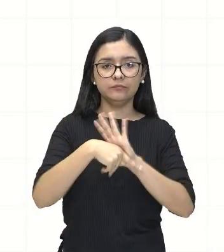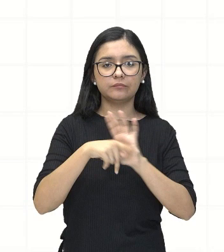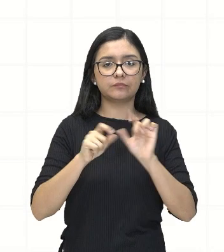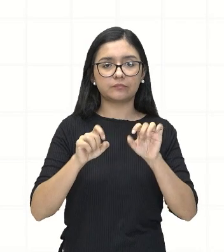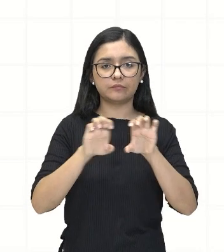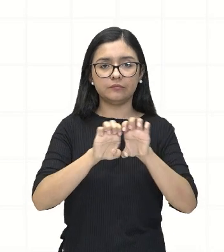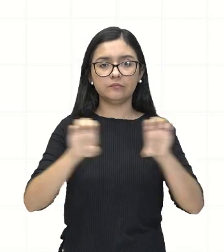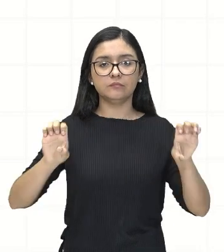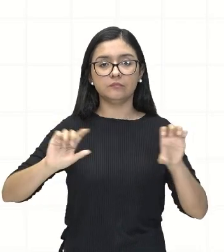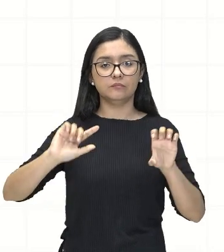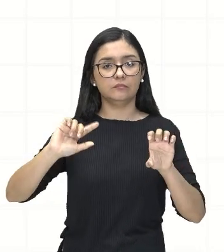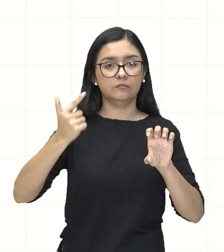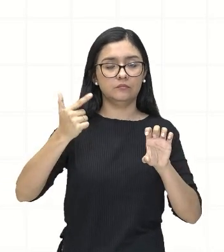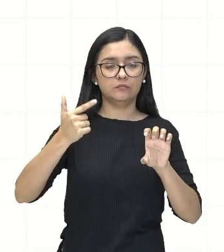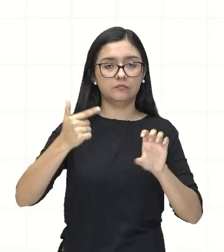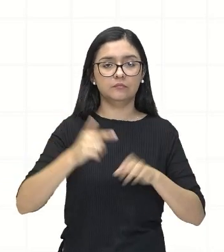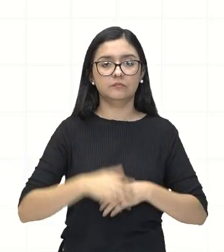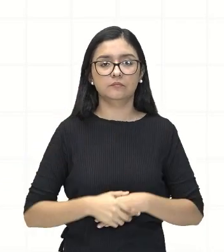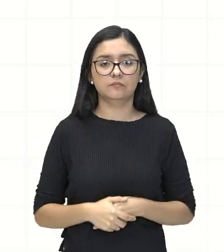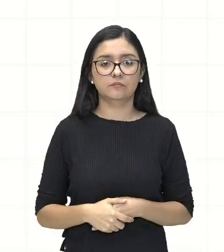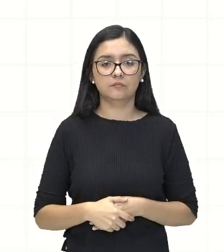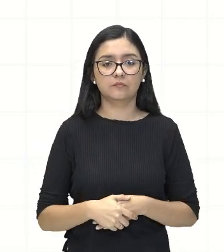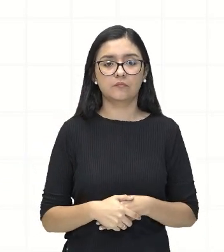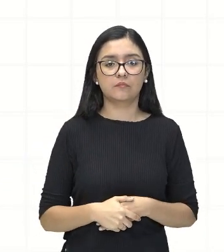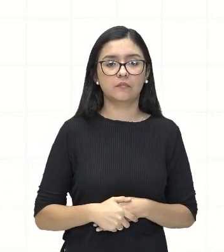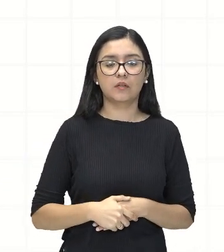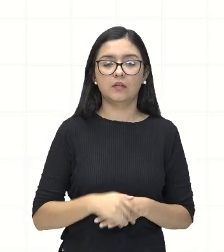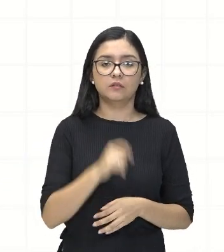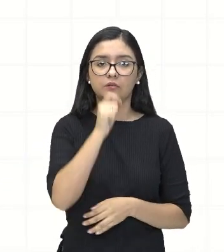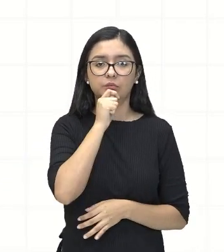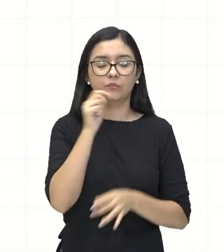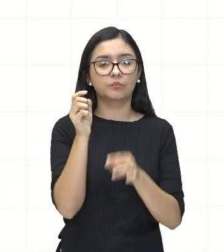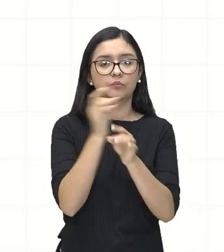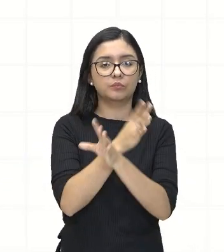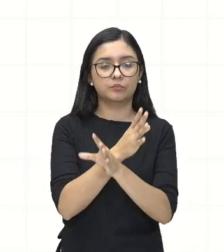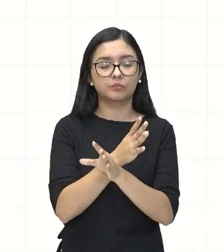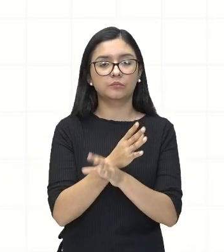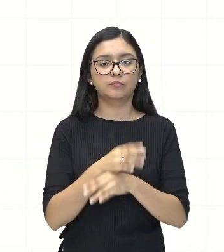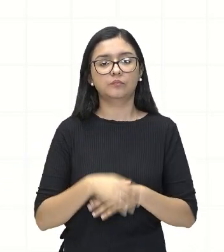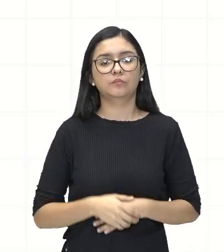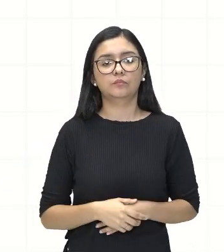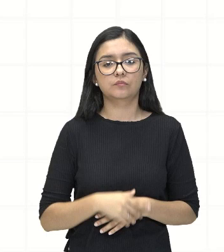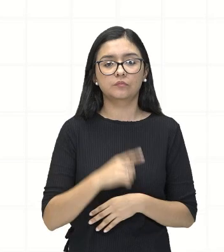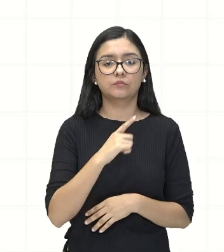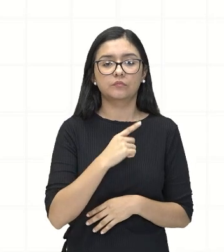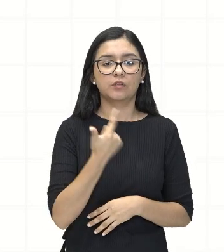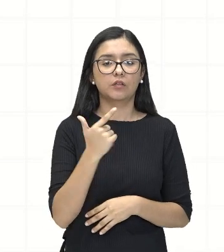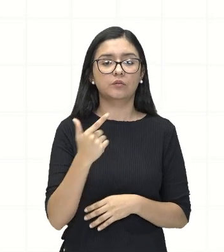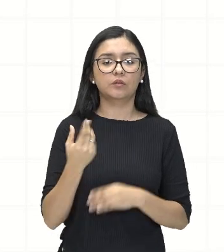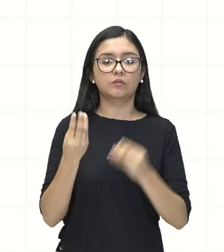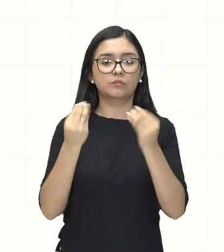equação polinomial do segundo grau que ela não está completa, né? Porque ela não tem o C.